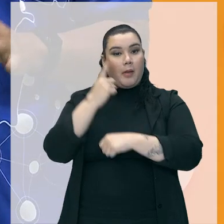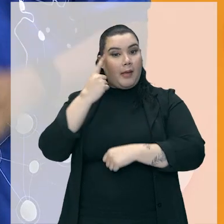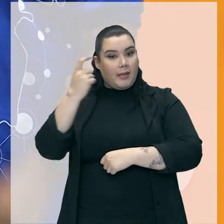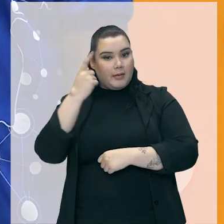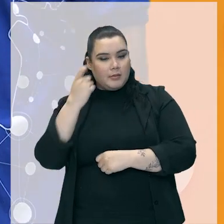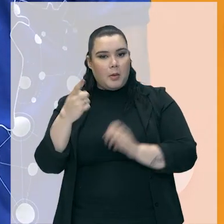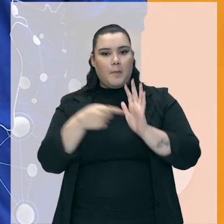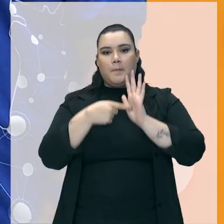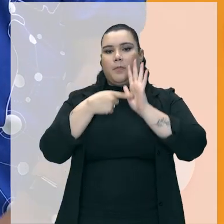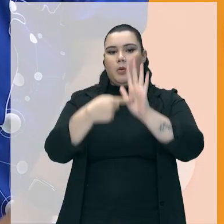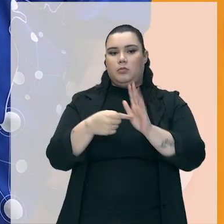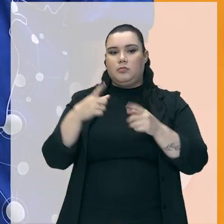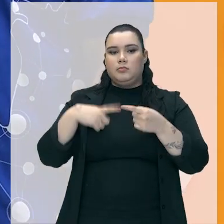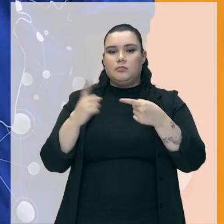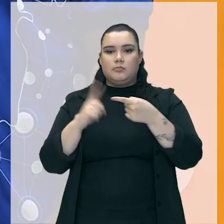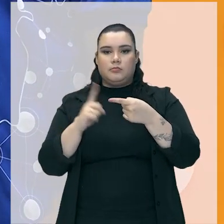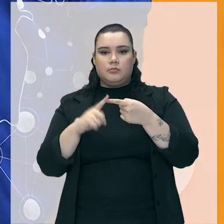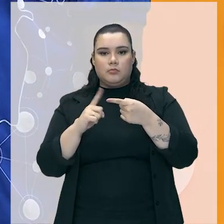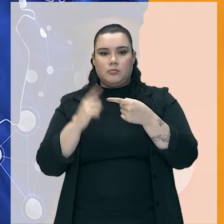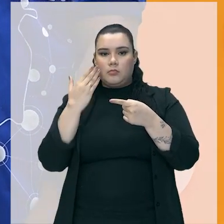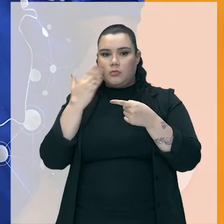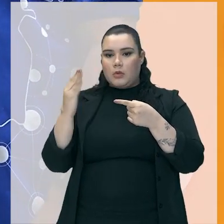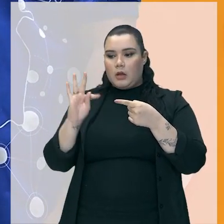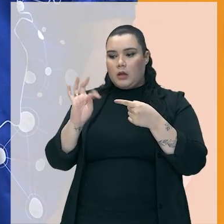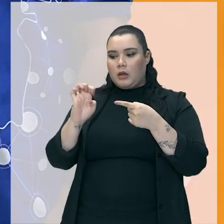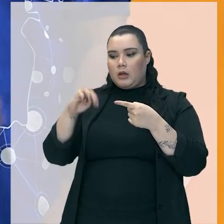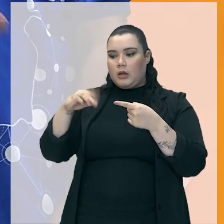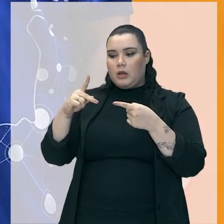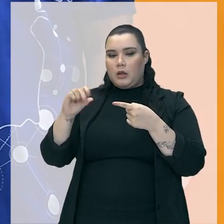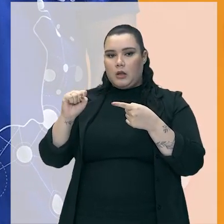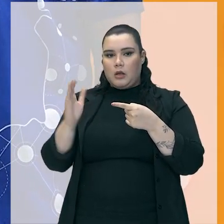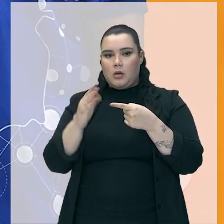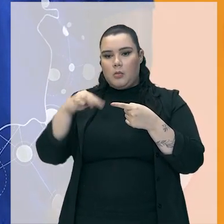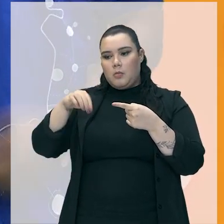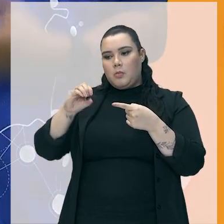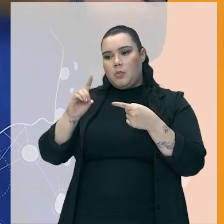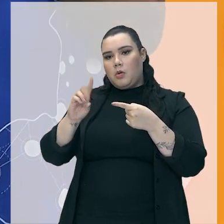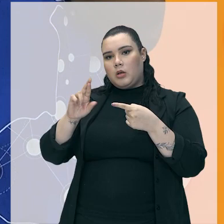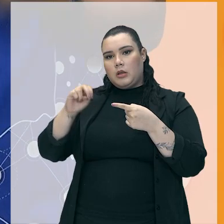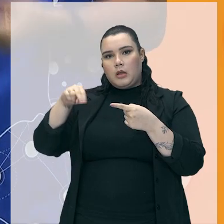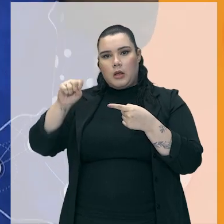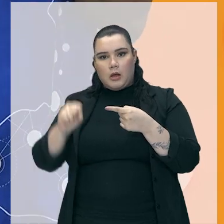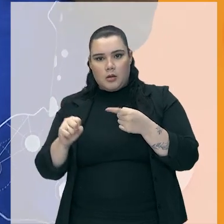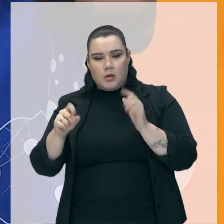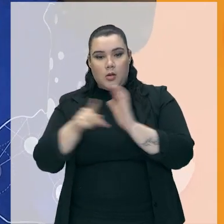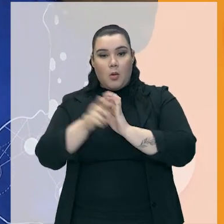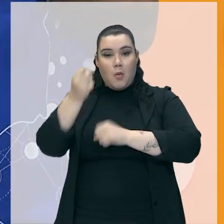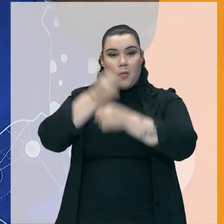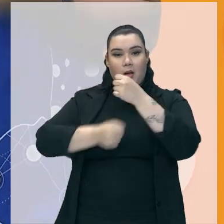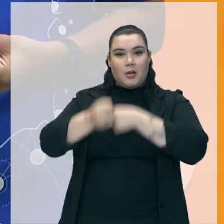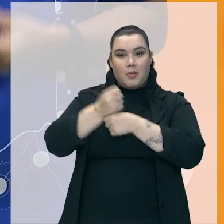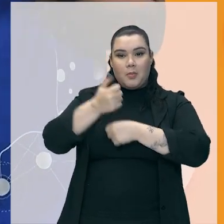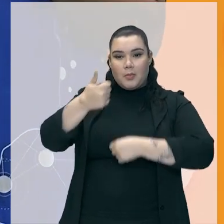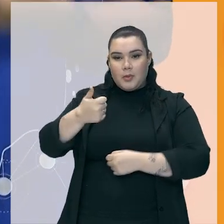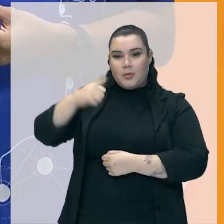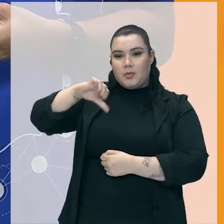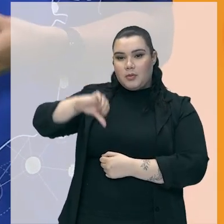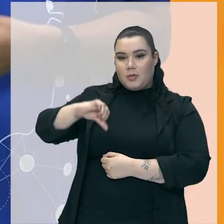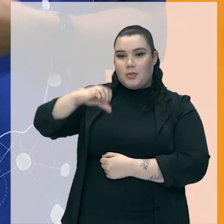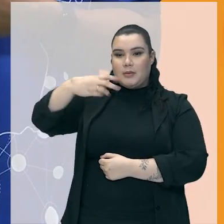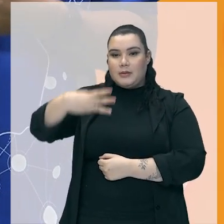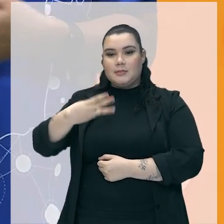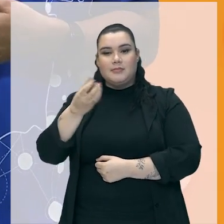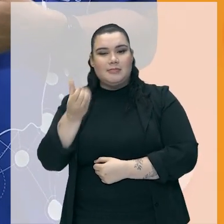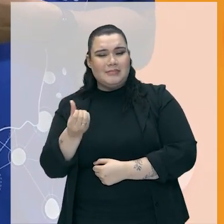trazem aí alguns aspectos. Eu tenho aqui o Tempos Modernos, que é um filme do Charlie Chaplin. É um filme de 1936,